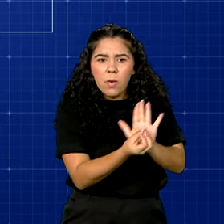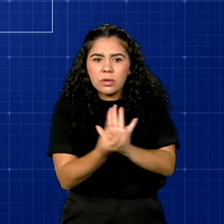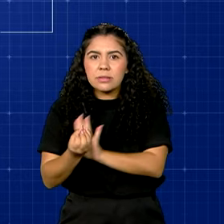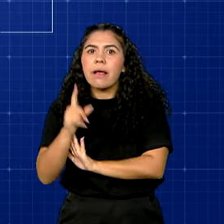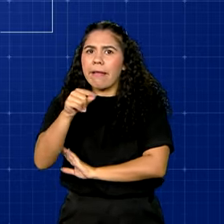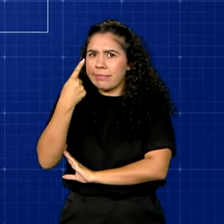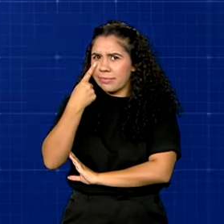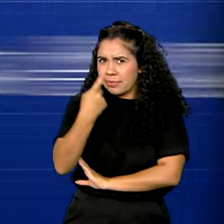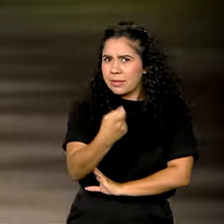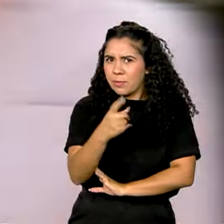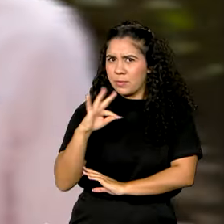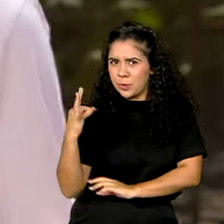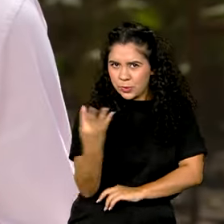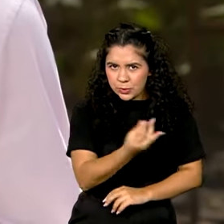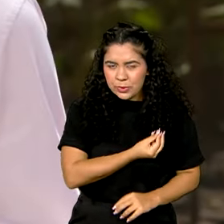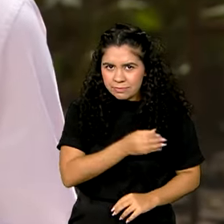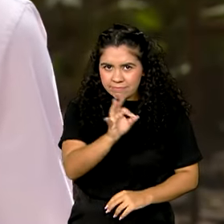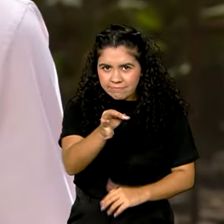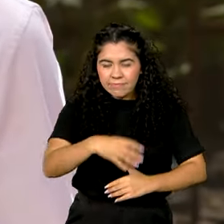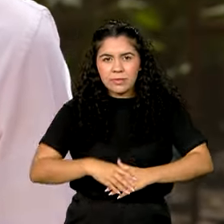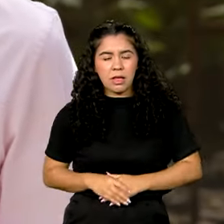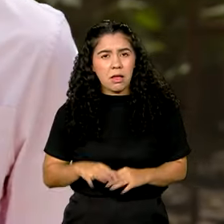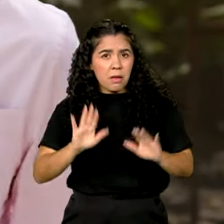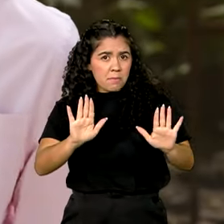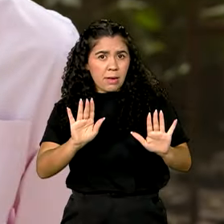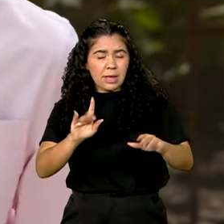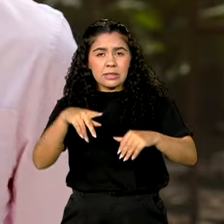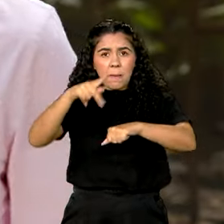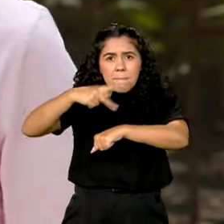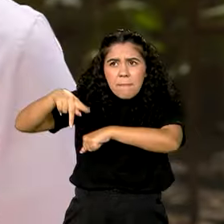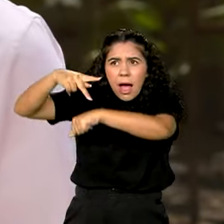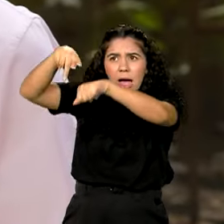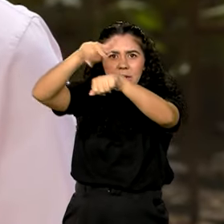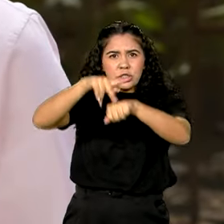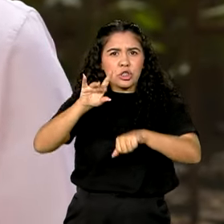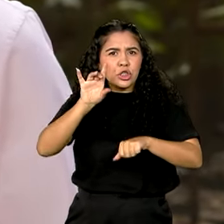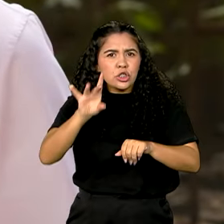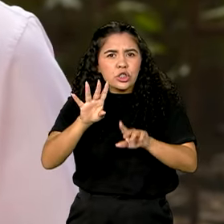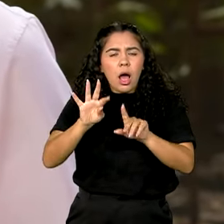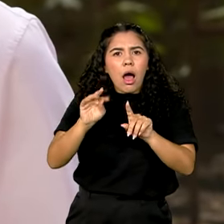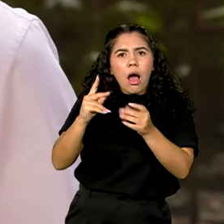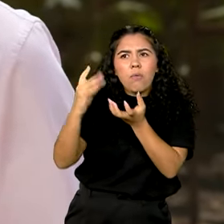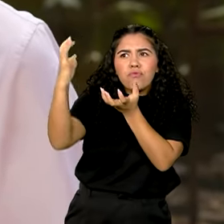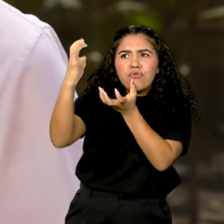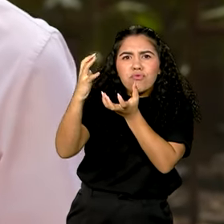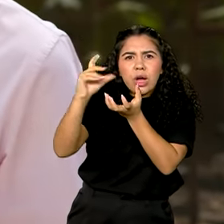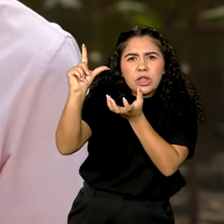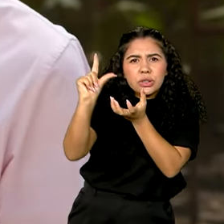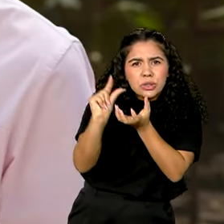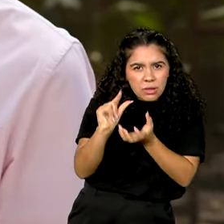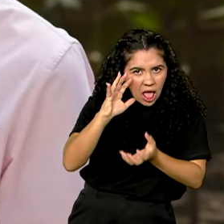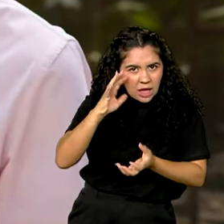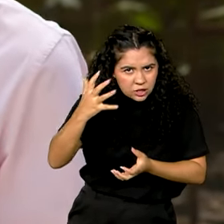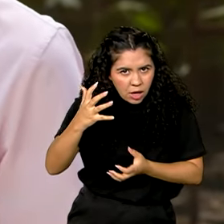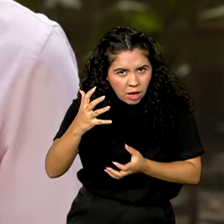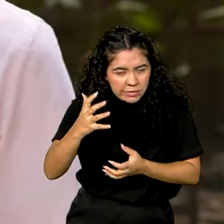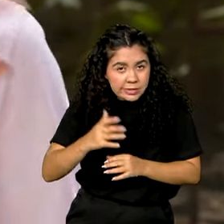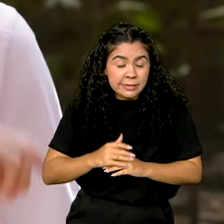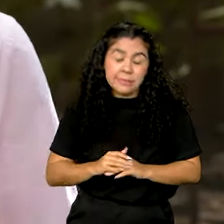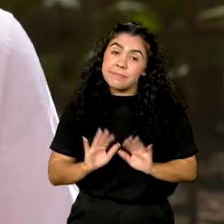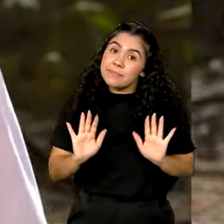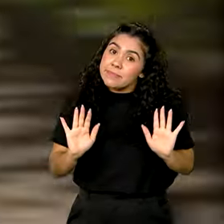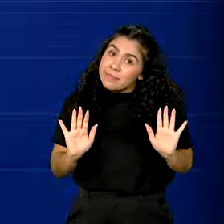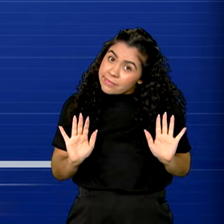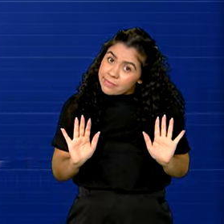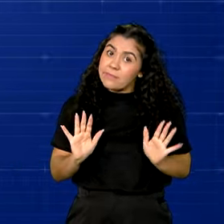a todo mundo. Mas então, basta cada país reduzir a sua emissão de gases para resolver o problema? Olha, não